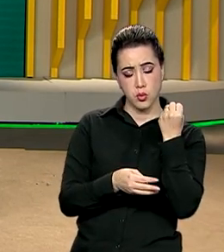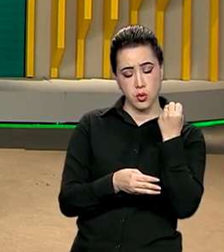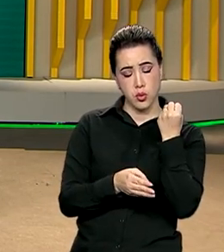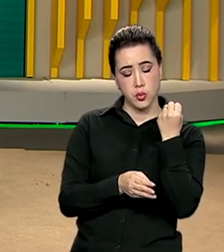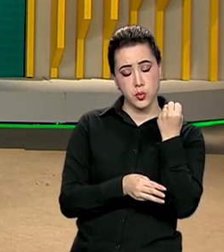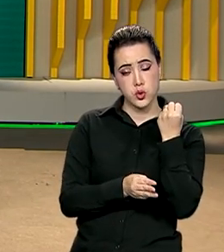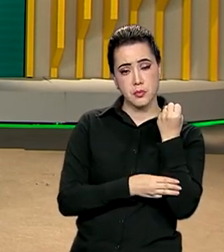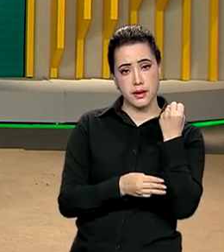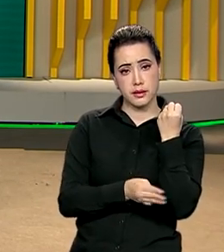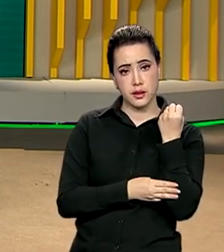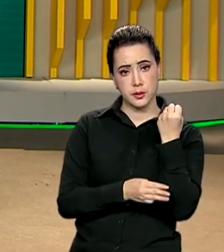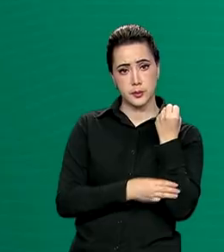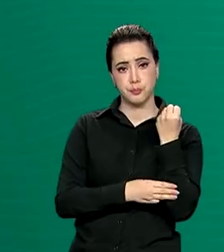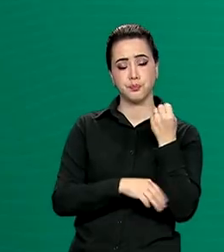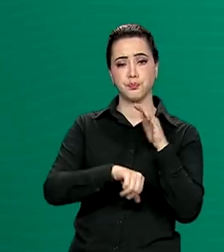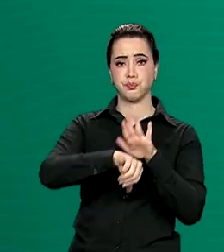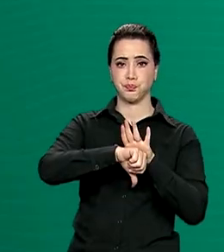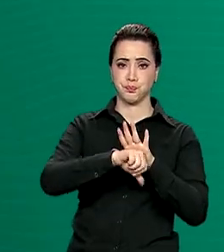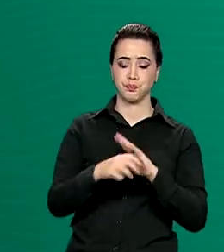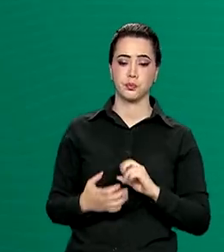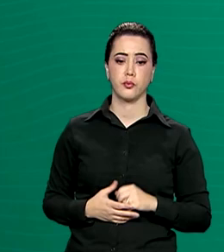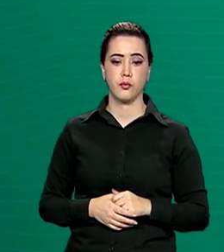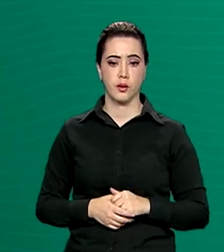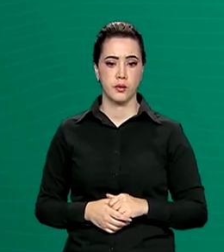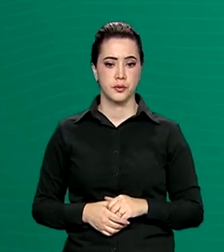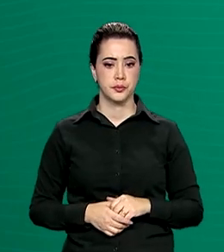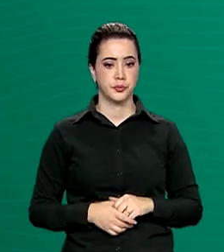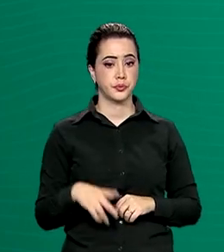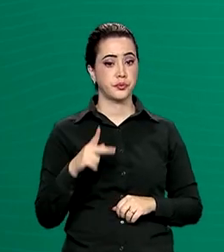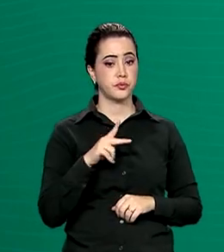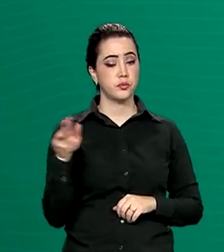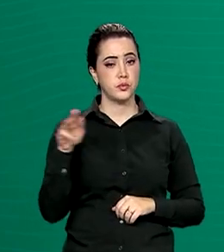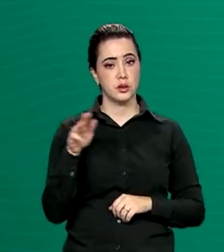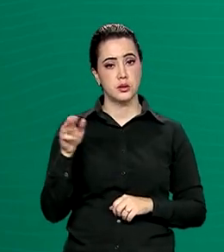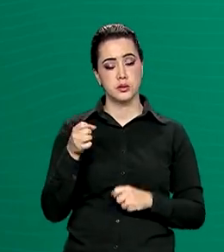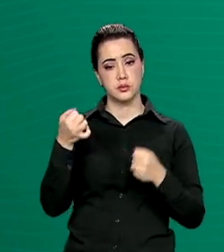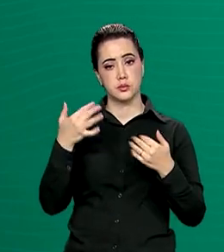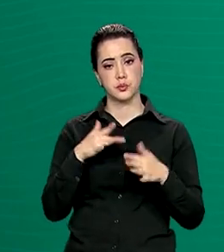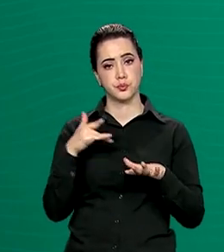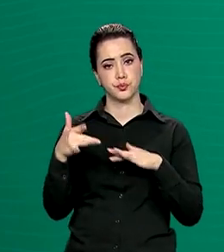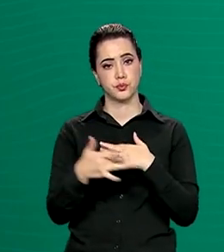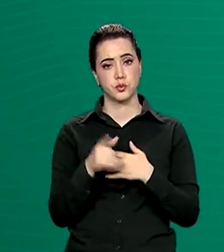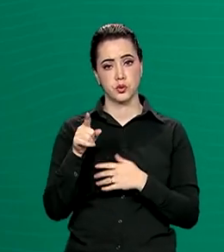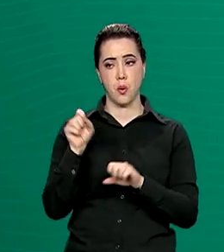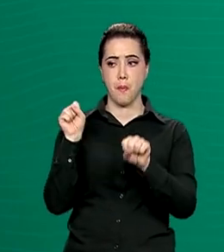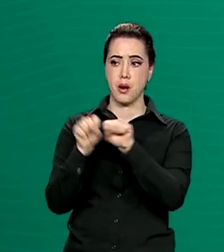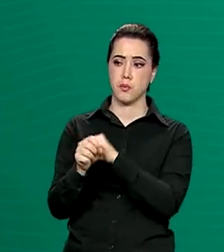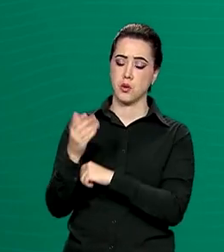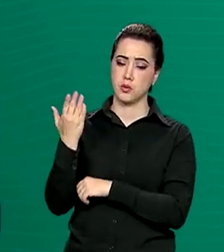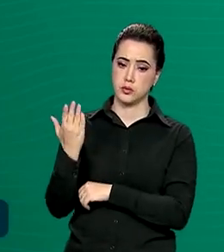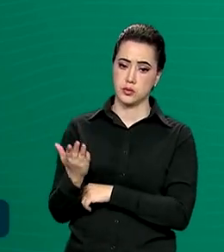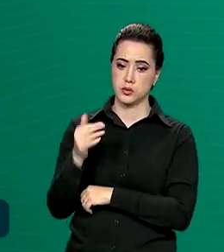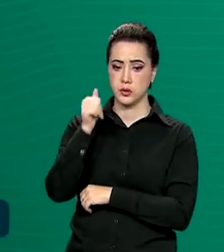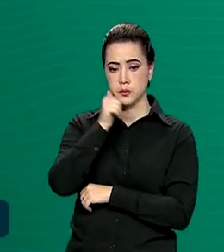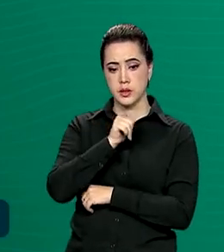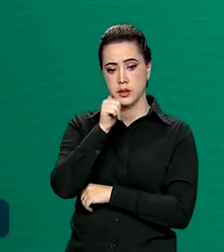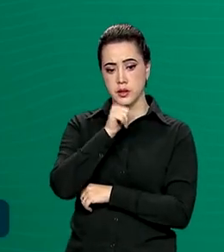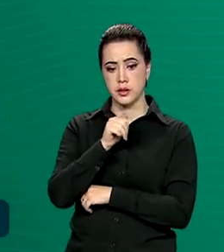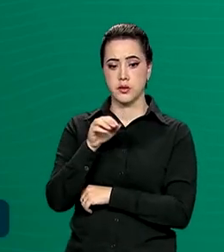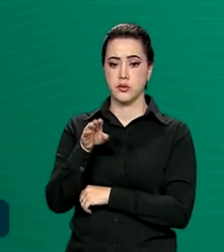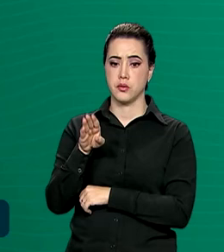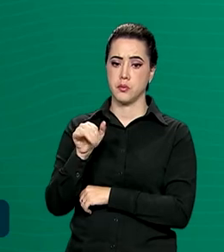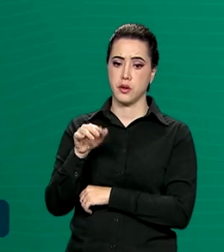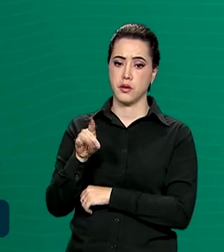rigorosa do caso. O presidente Lula se manifestou nas redes sociais sobre o assassinato da líder quilombola Bernadette